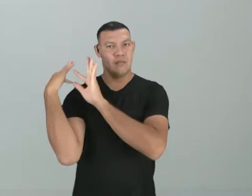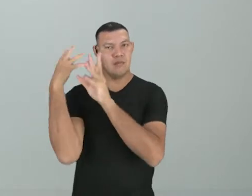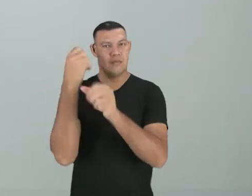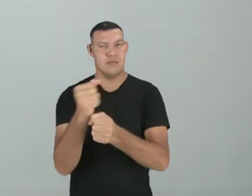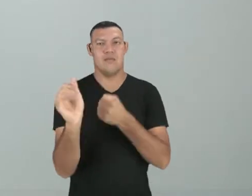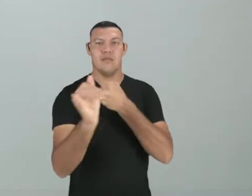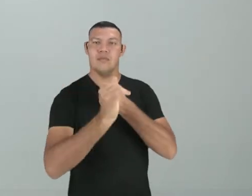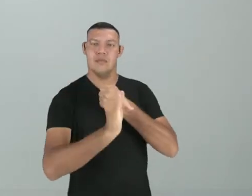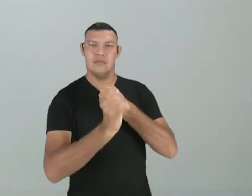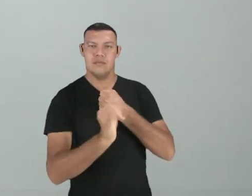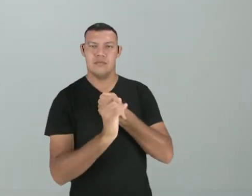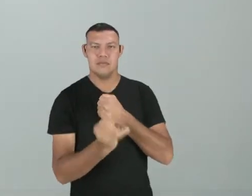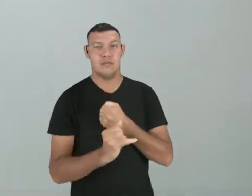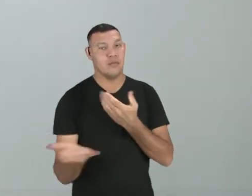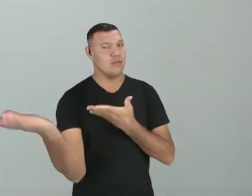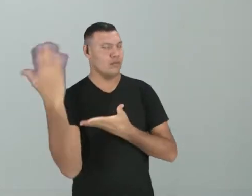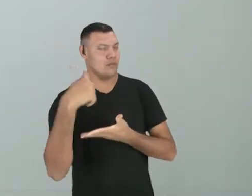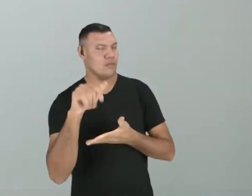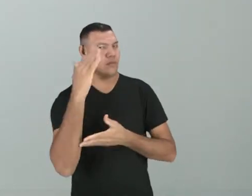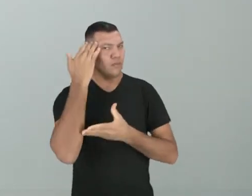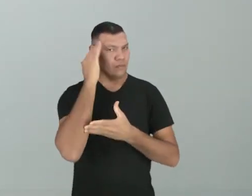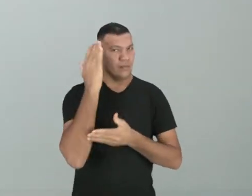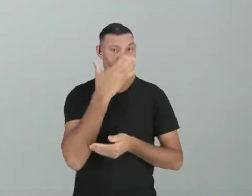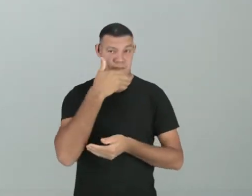crônica. Vamos lá entender um pouquinho.